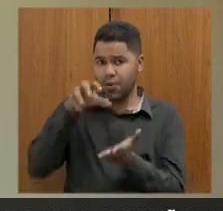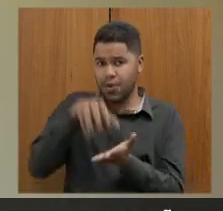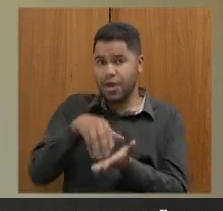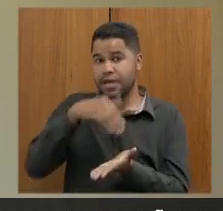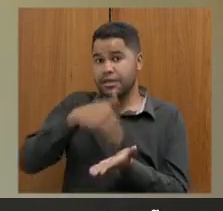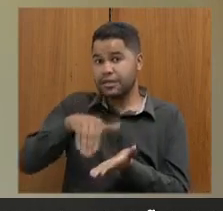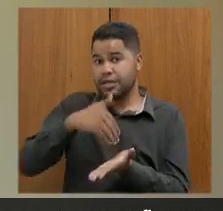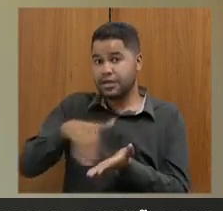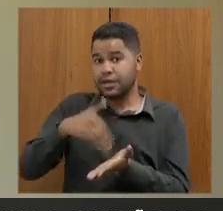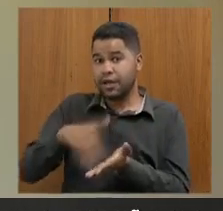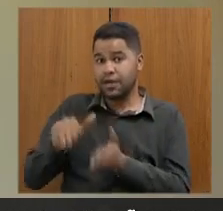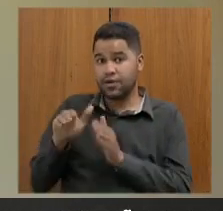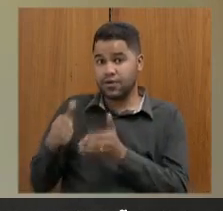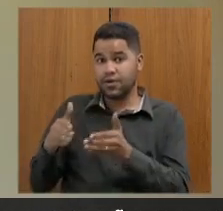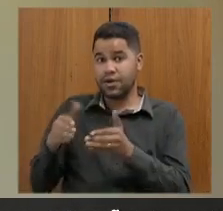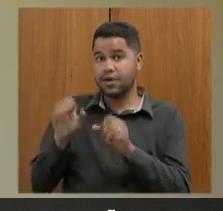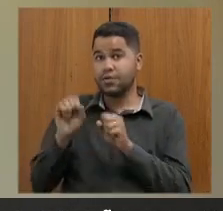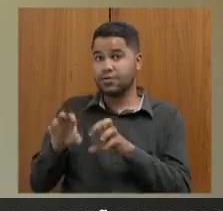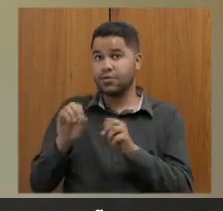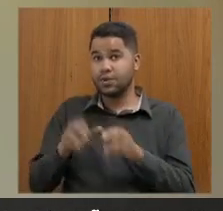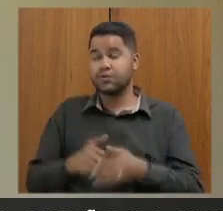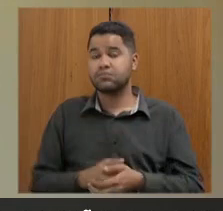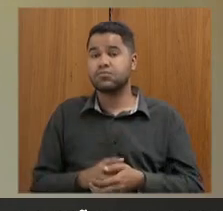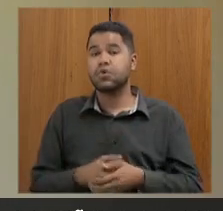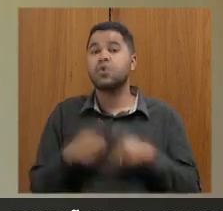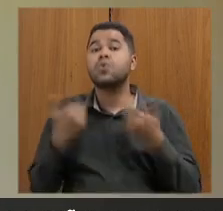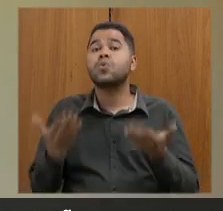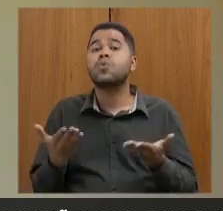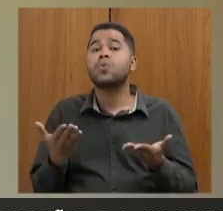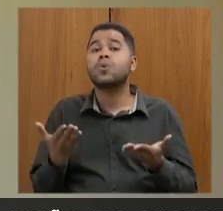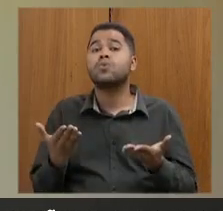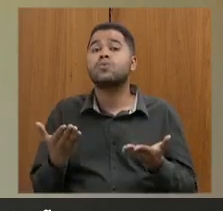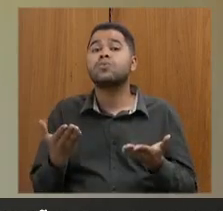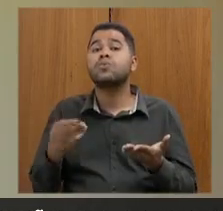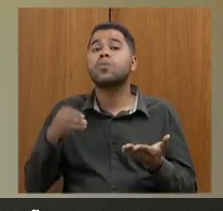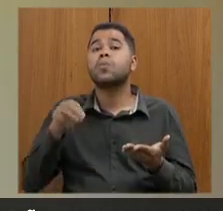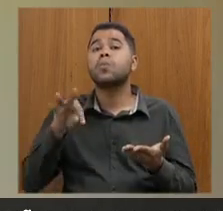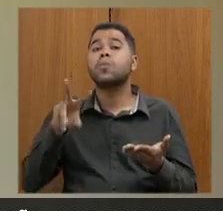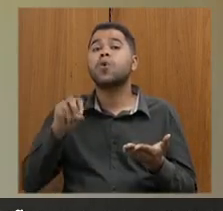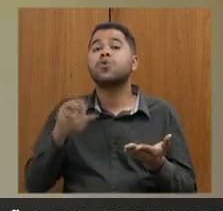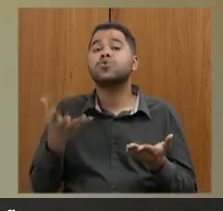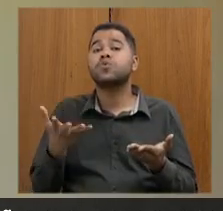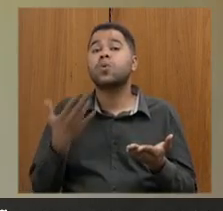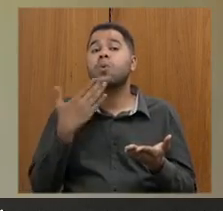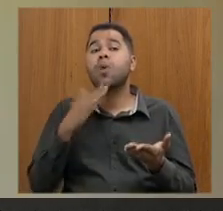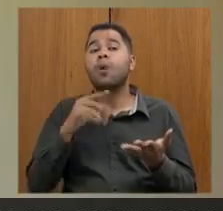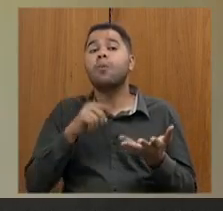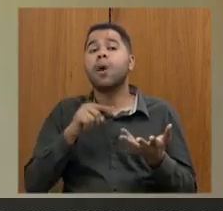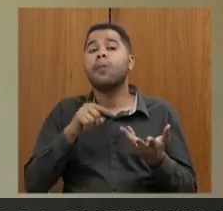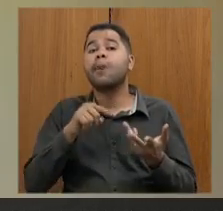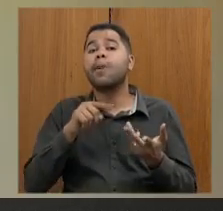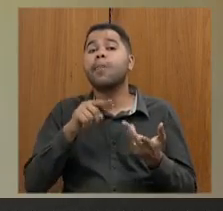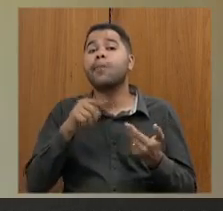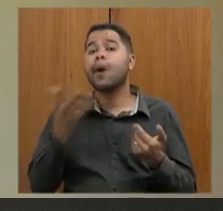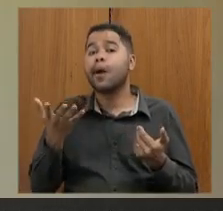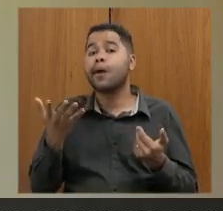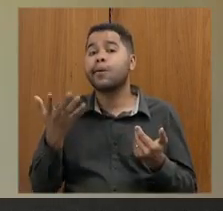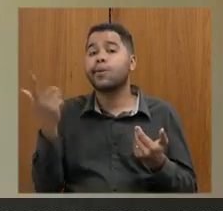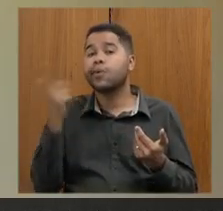secretário por especialistas em educação? Por qual motivo? Quais são as providências tomadas no sentido